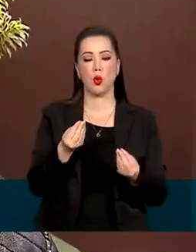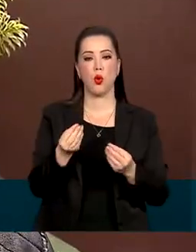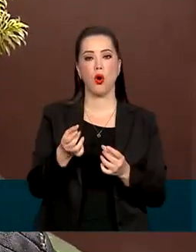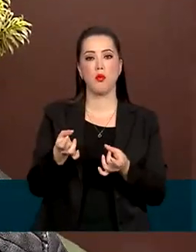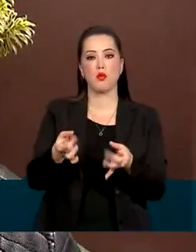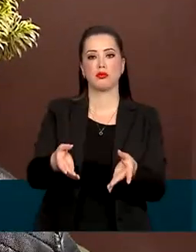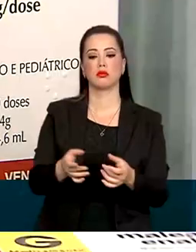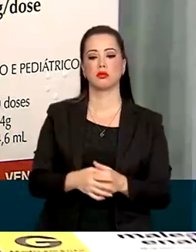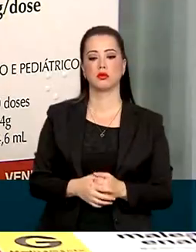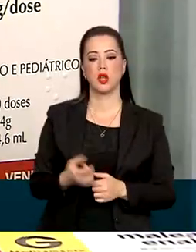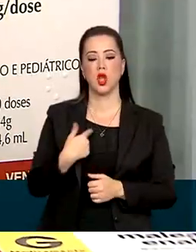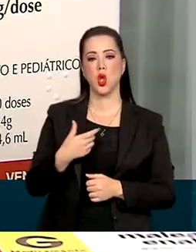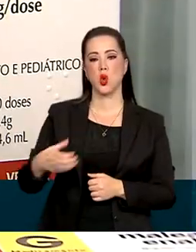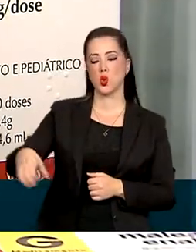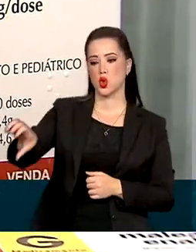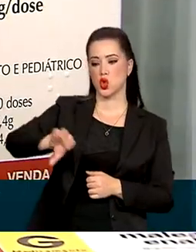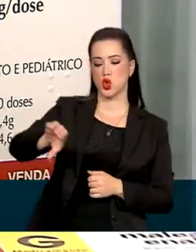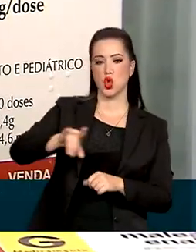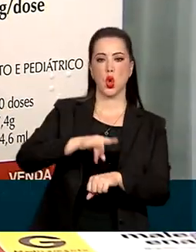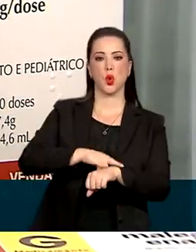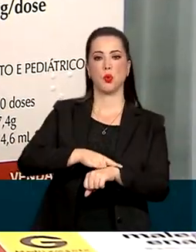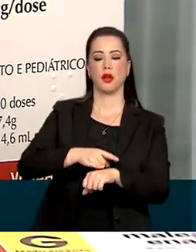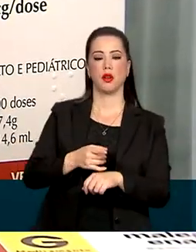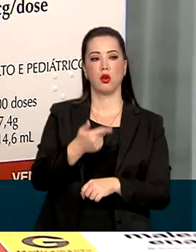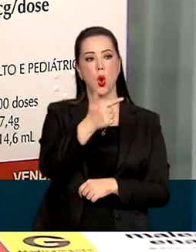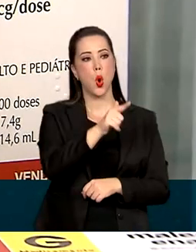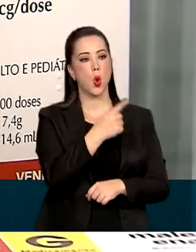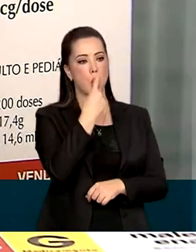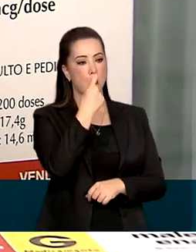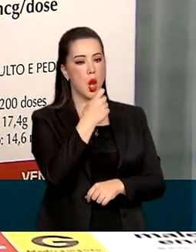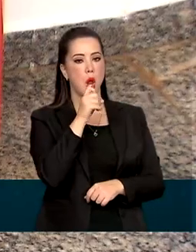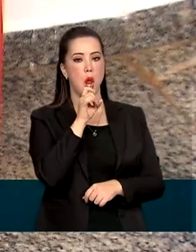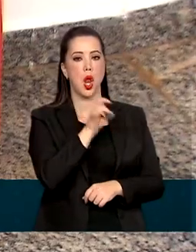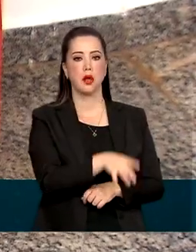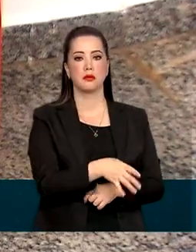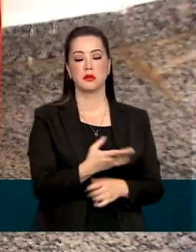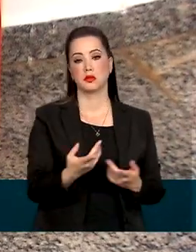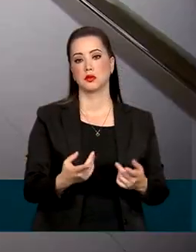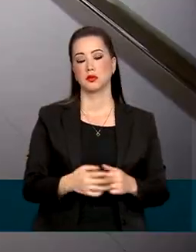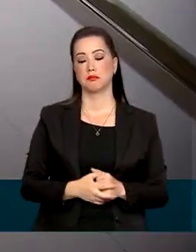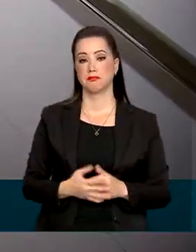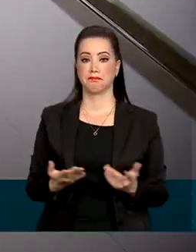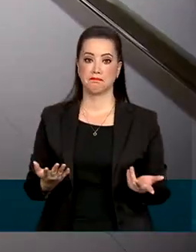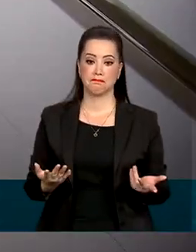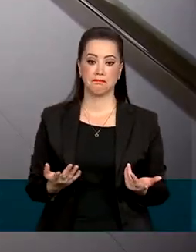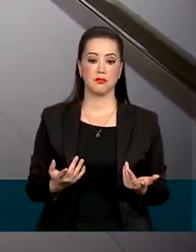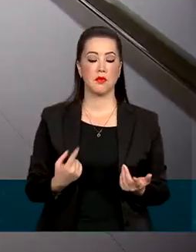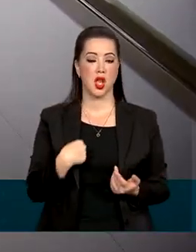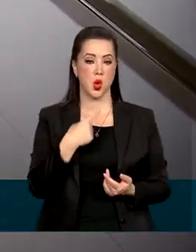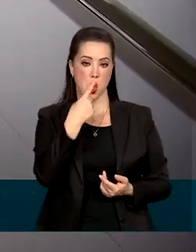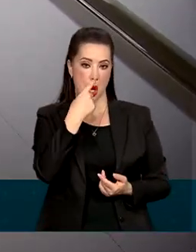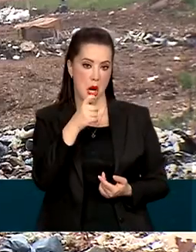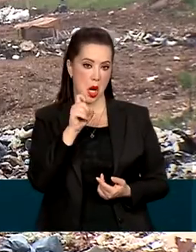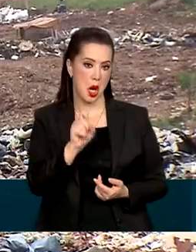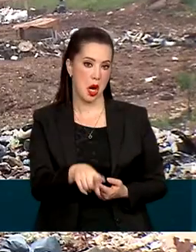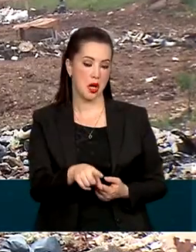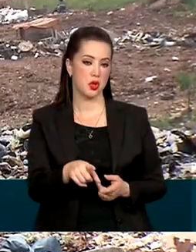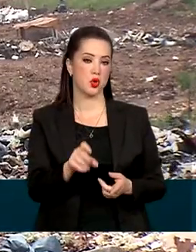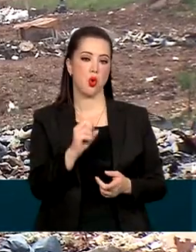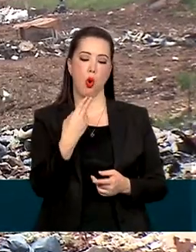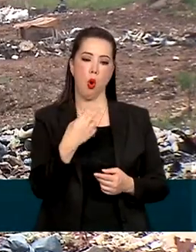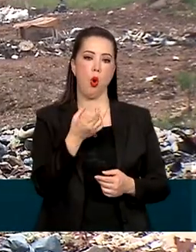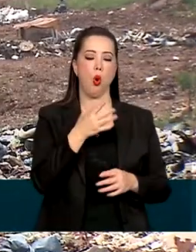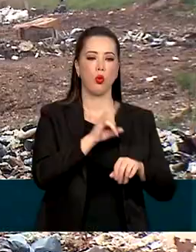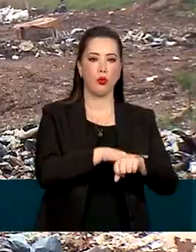Descarte no vaso sanitário. Jogar medicamentos vencidos ou em desuso no lixo ou no vaso sanitário é ruim